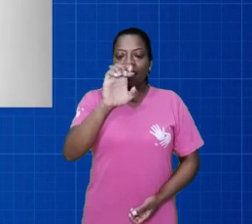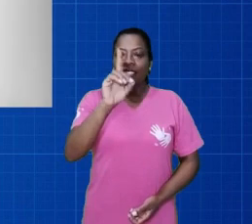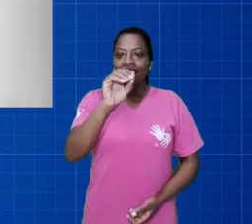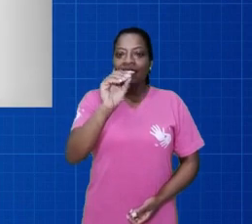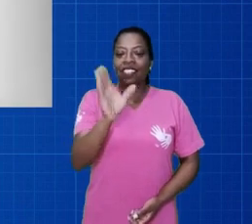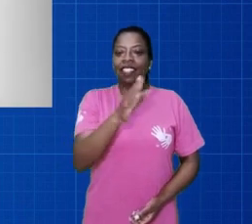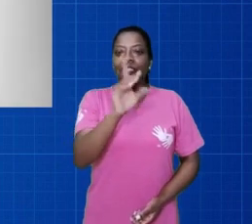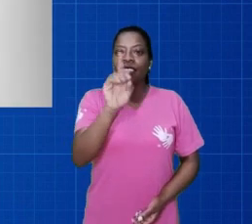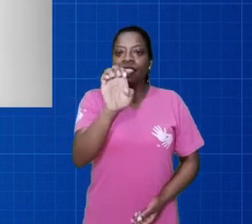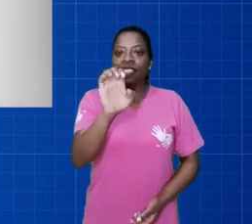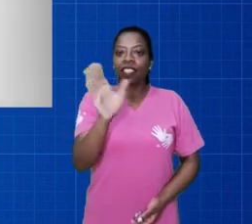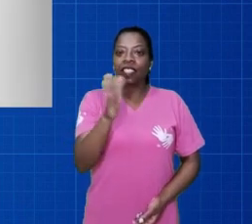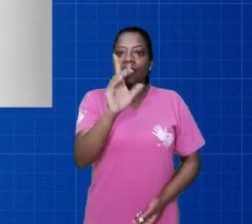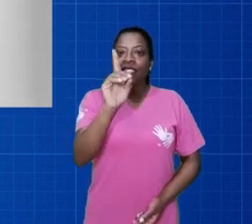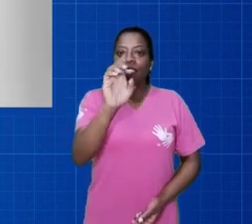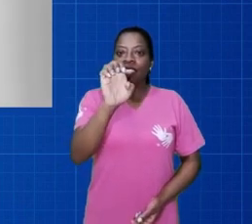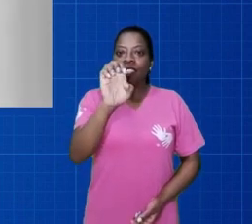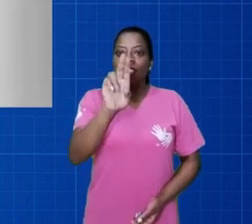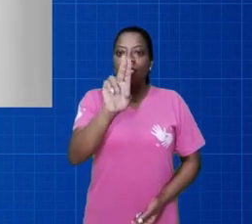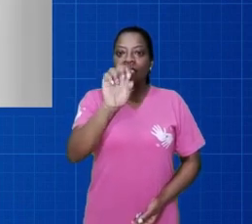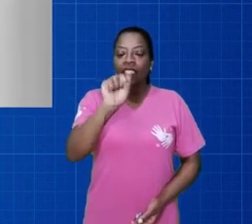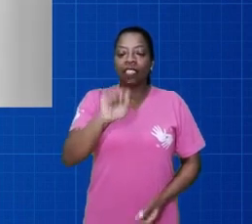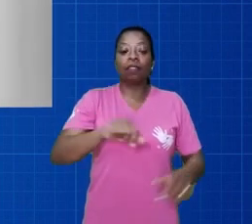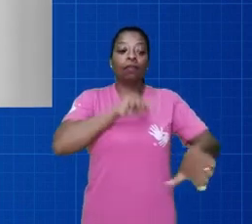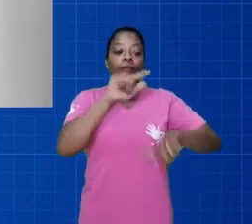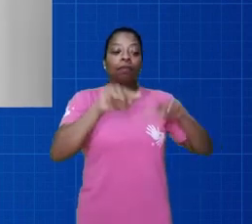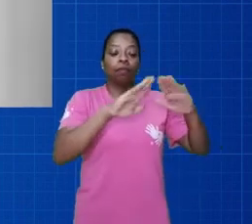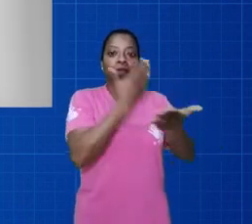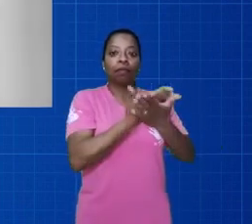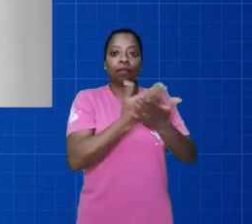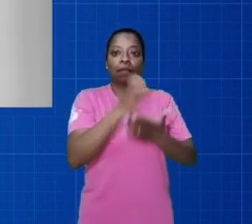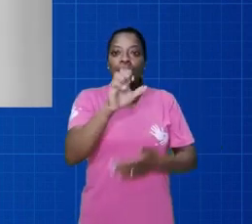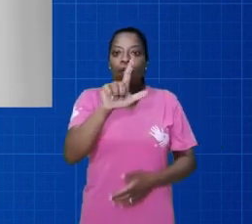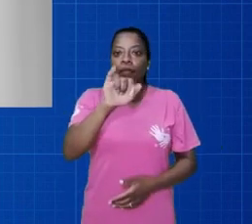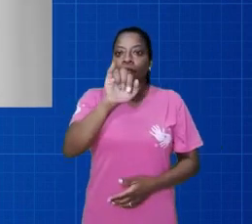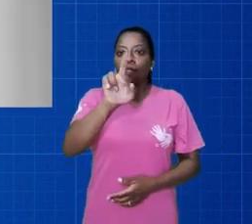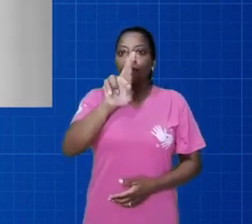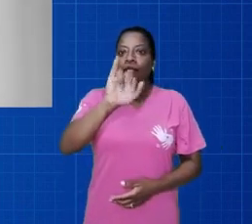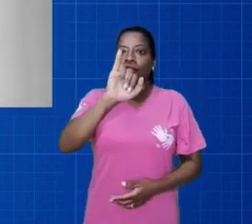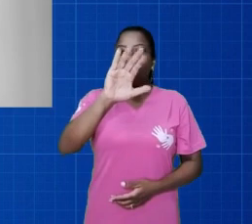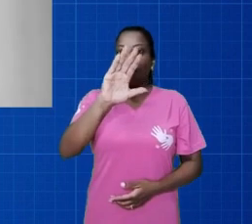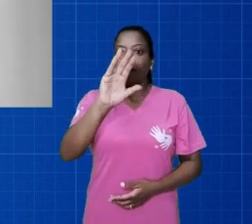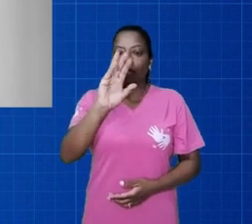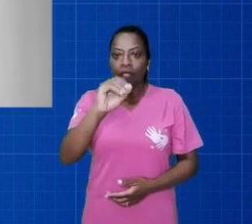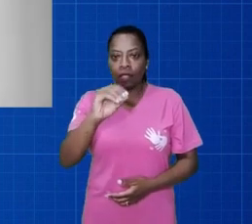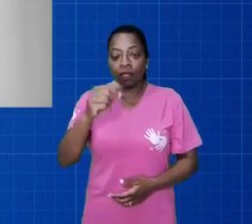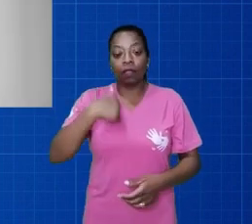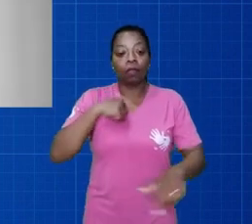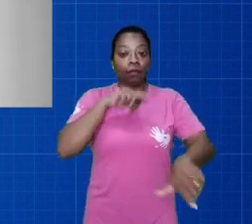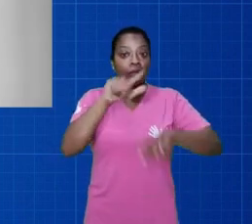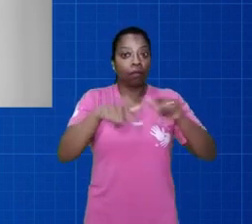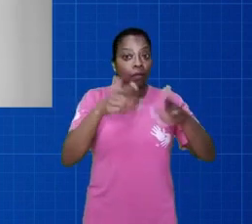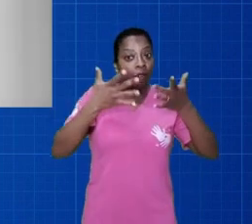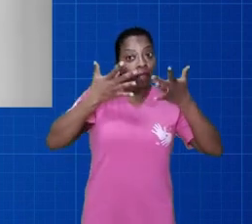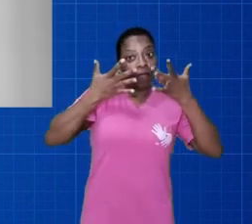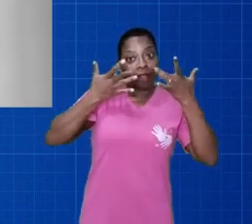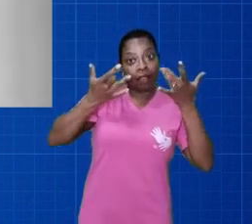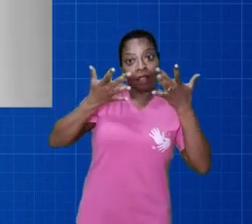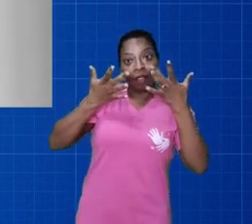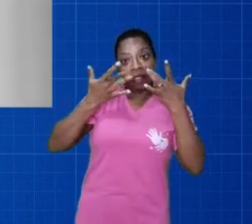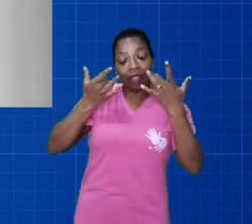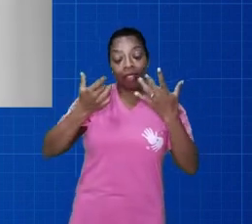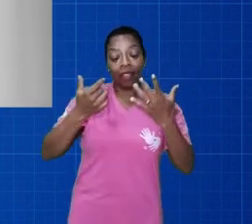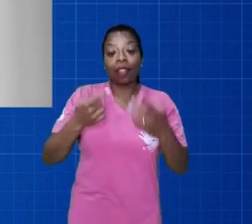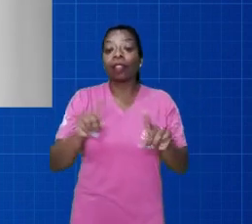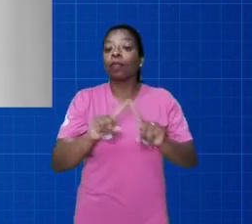Eu sou o professor Robledo de Deus, trabalho na escola Elírio Alves Pinto. Trabalho com jogos teatrais, através da